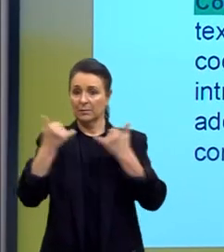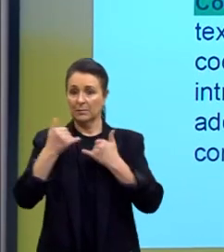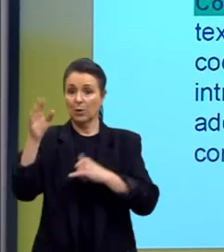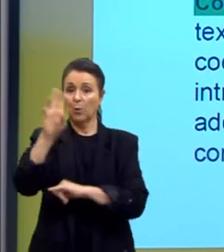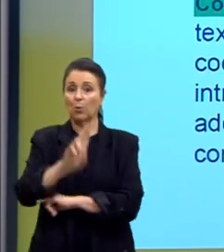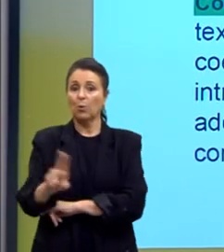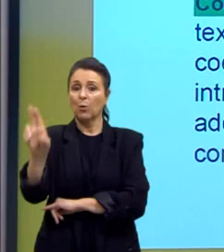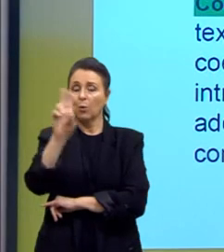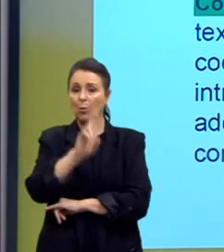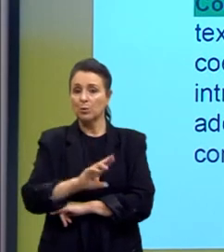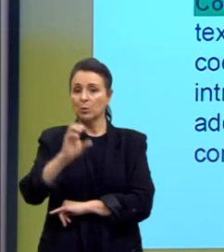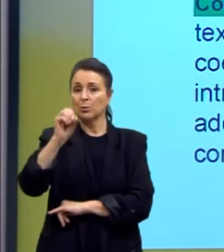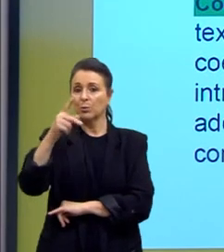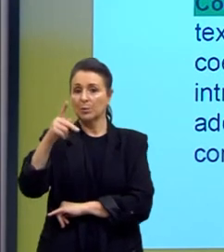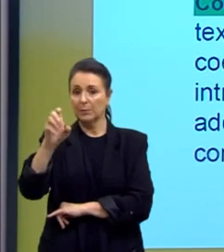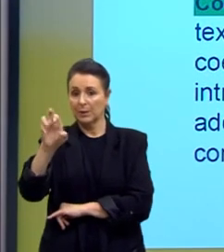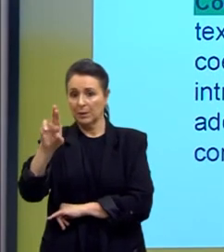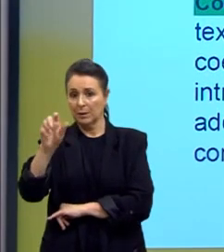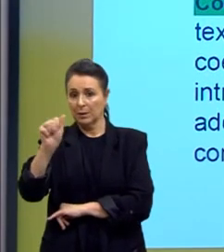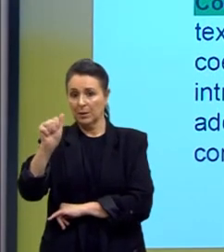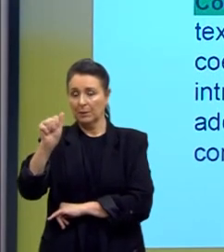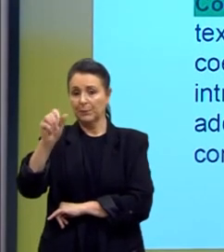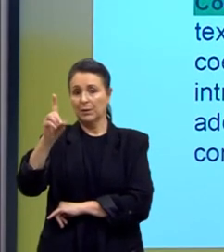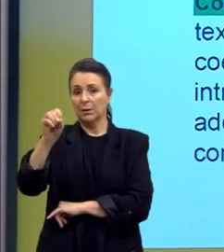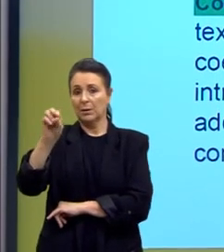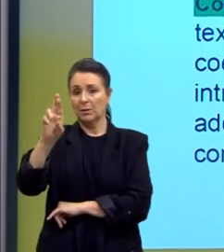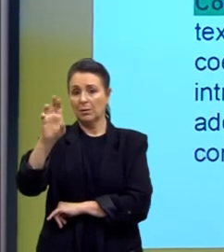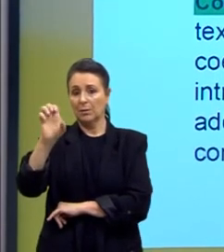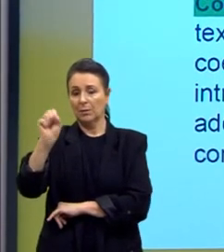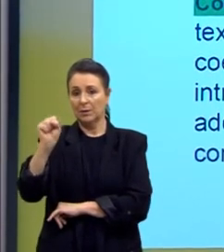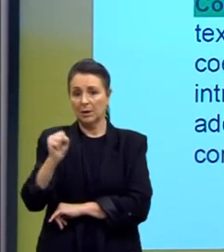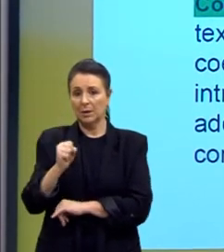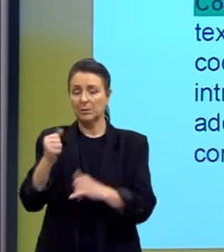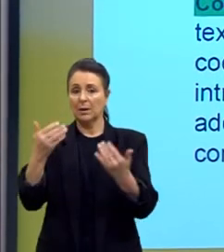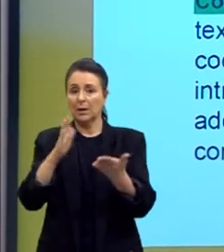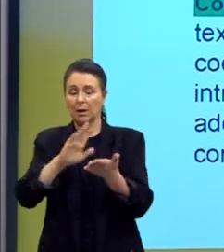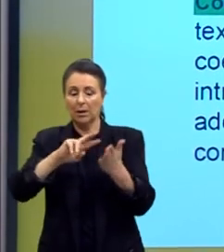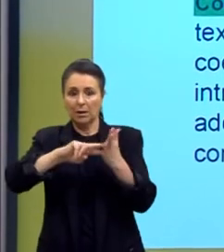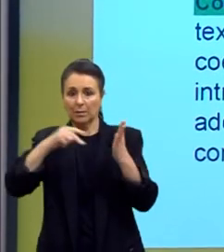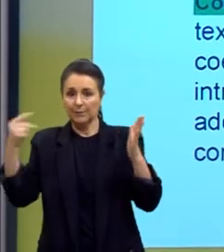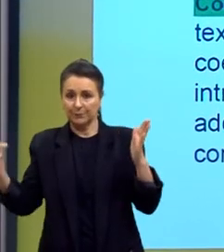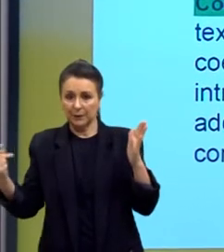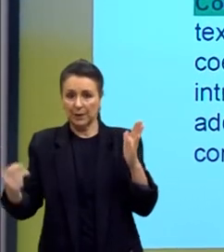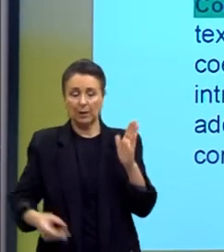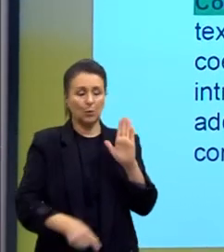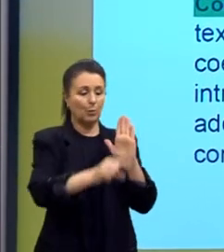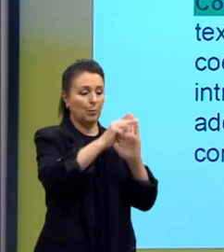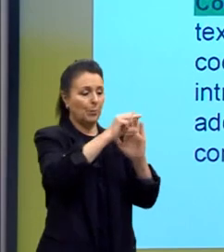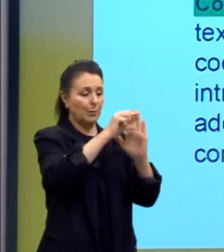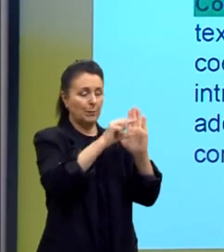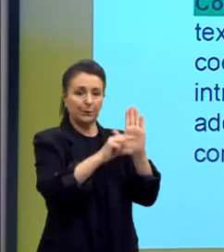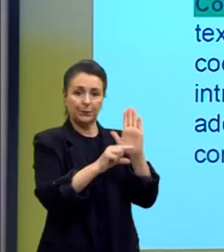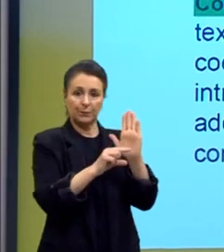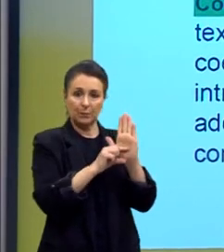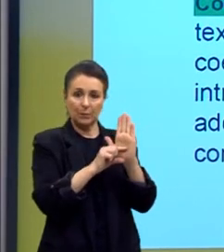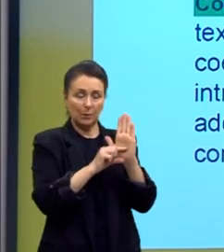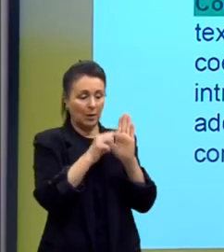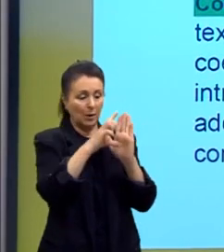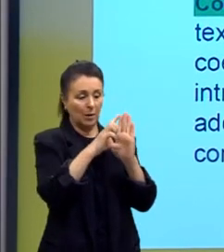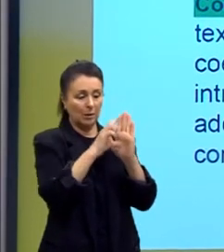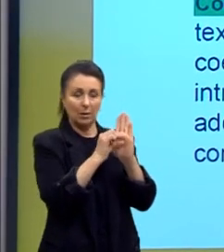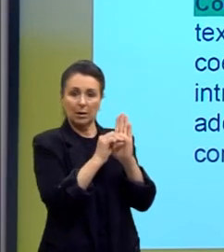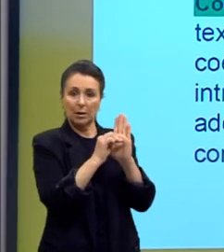dos operadores argumentativos inter e intraparágrafo é essencial.